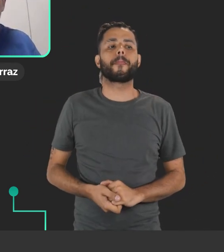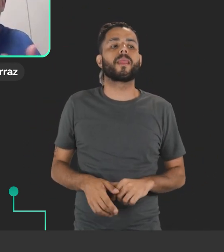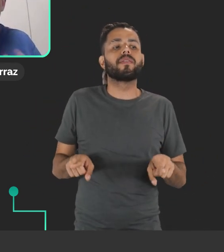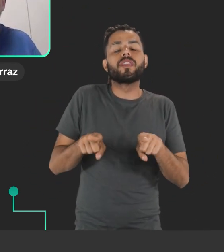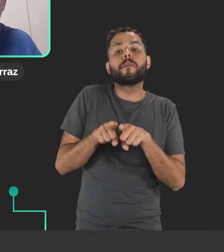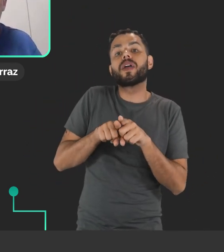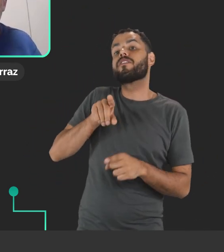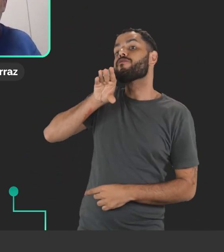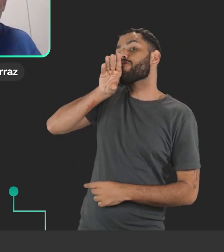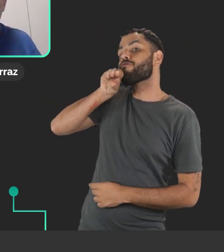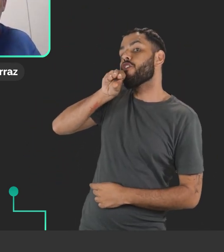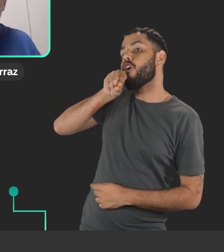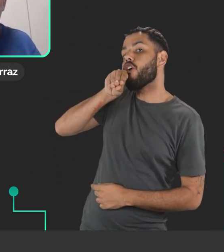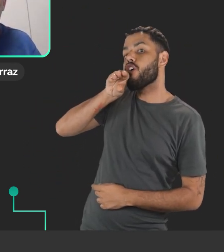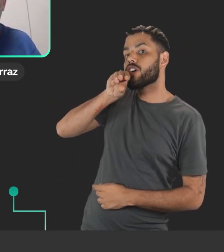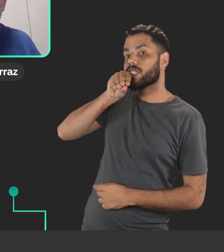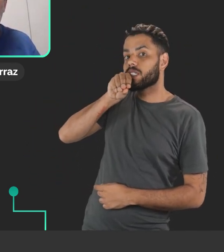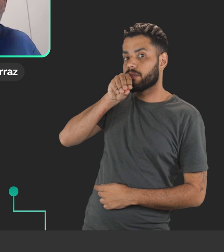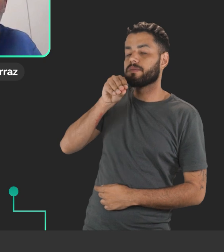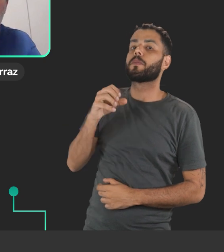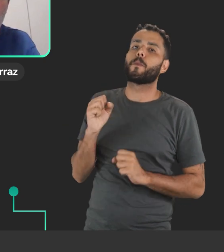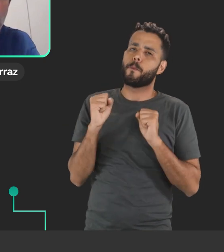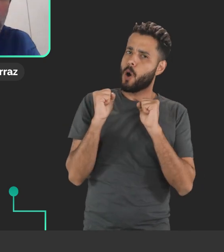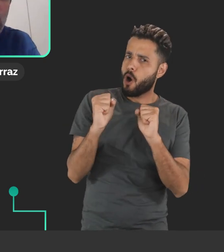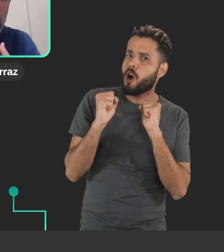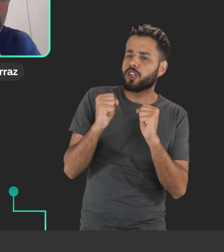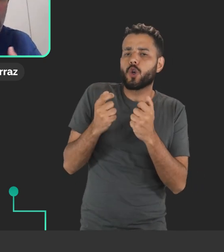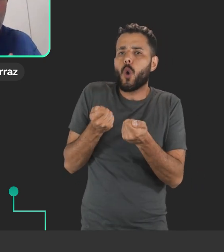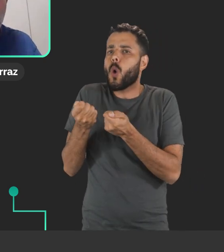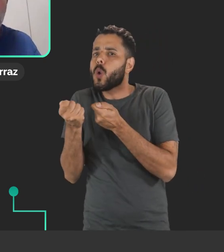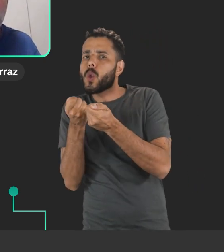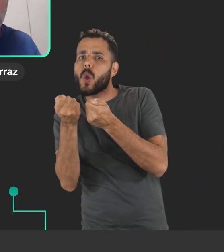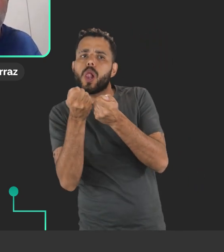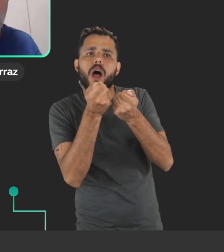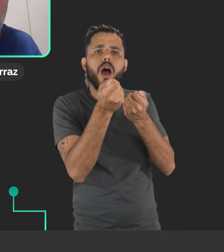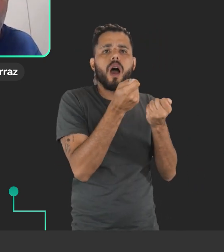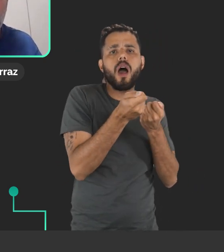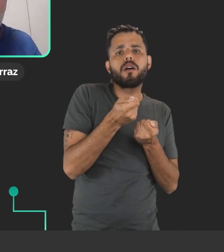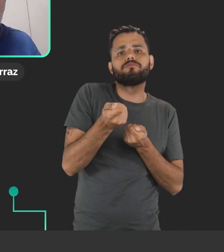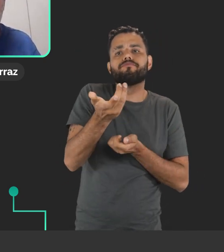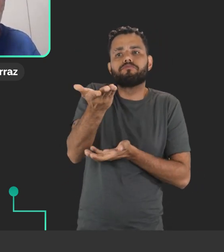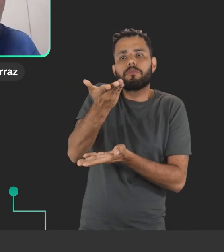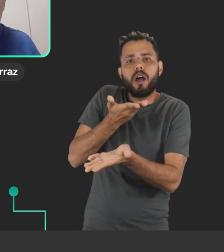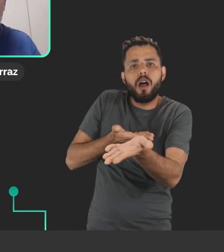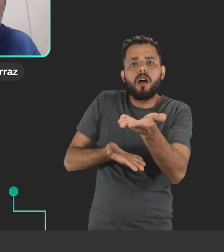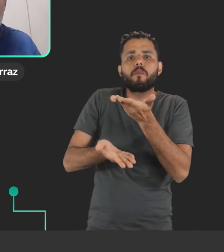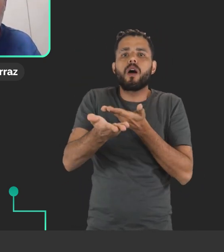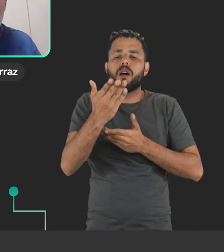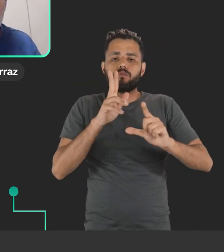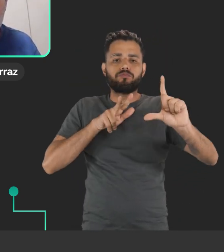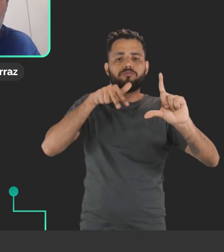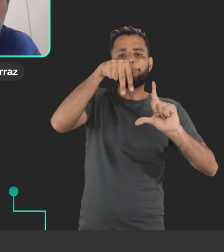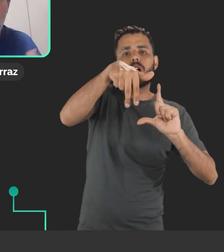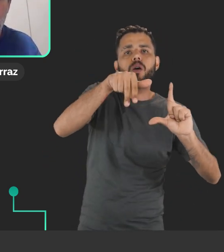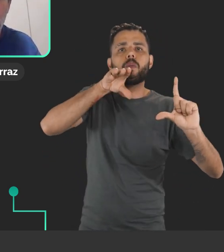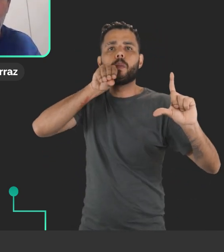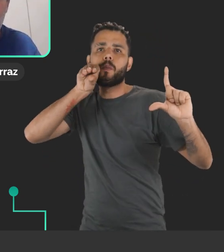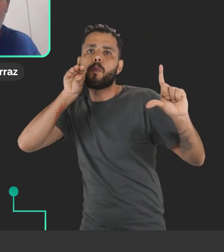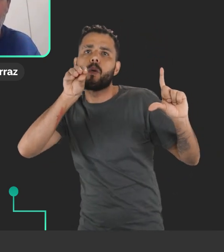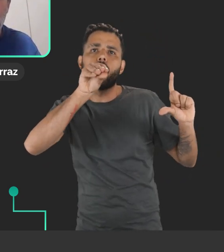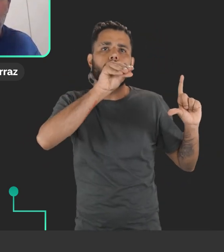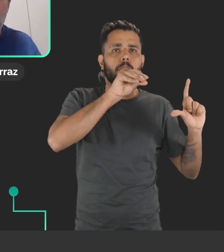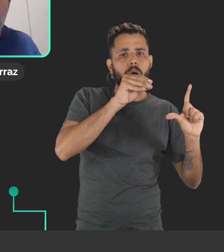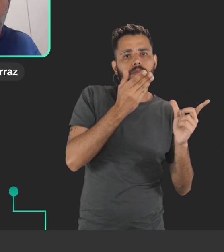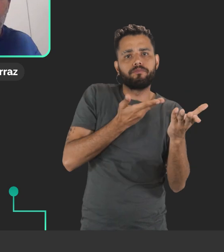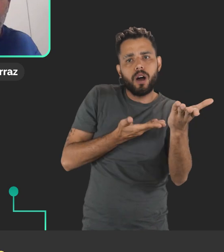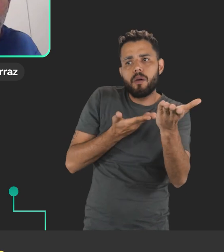Você pode também controlar por voz, né? Você pode ter comandos de voz que você pode controlar e interagir com essas ferramentas.